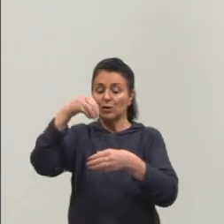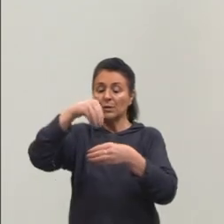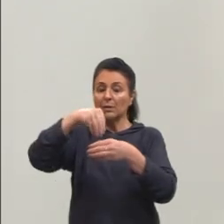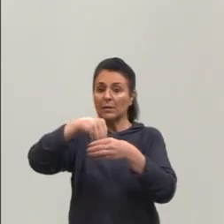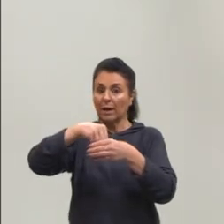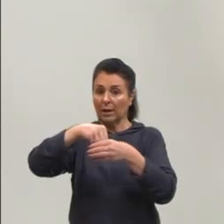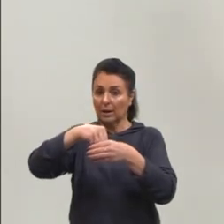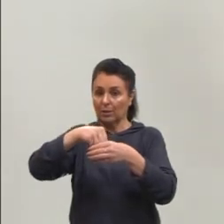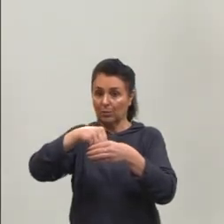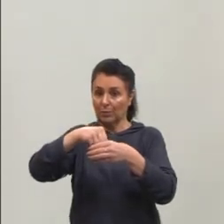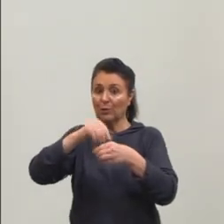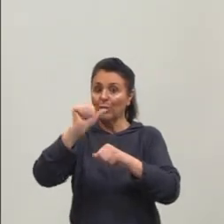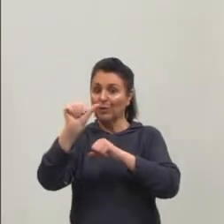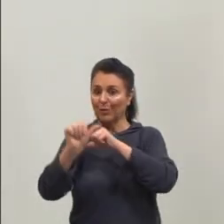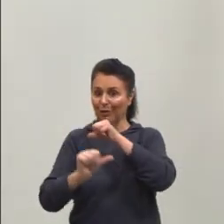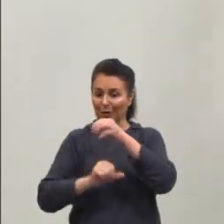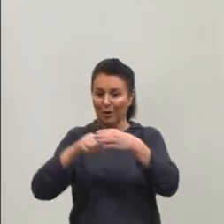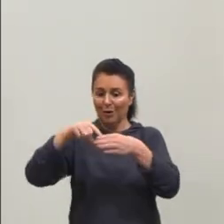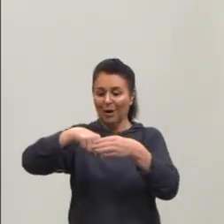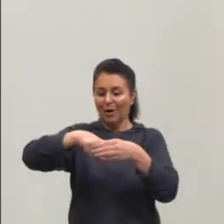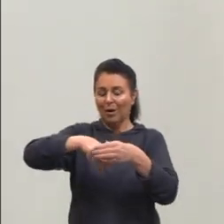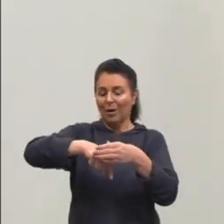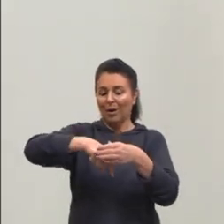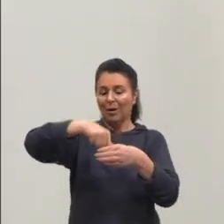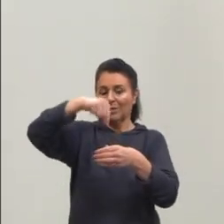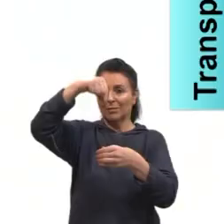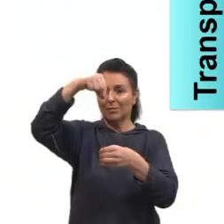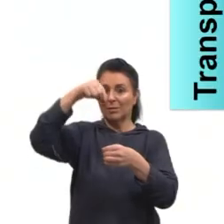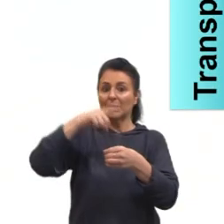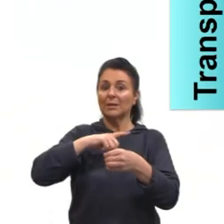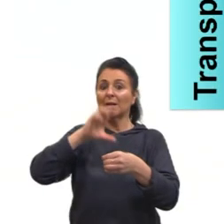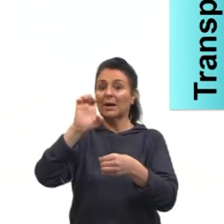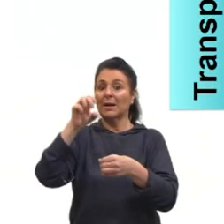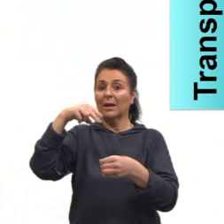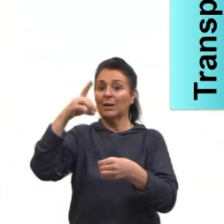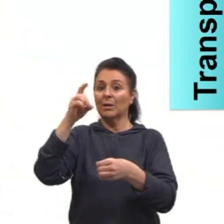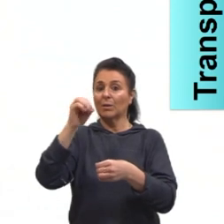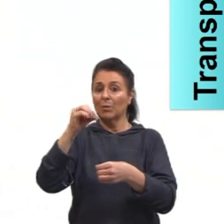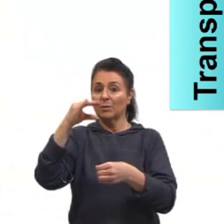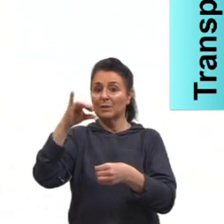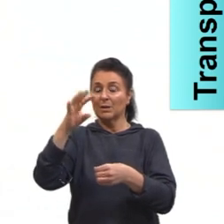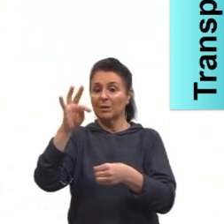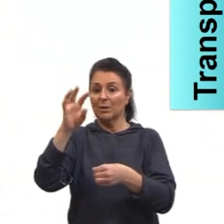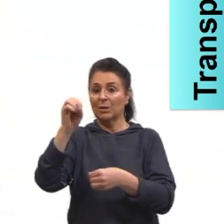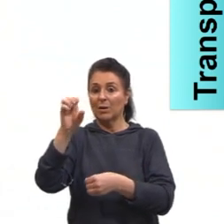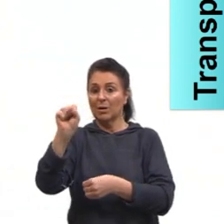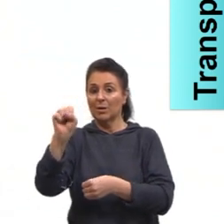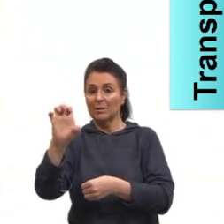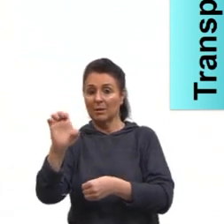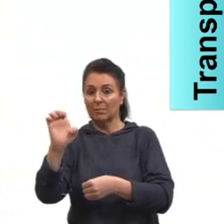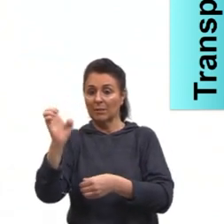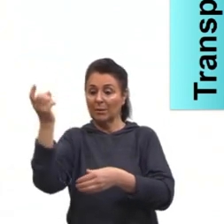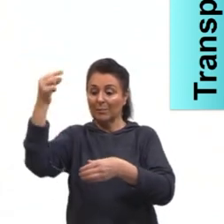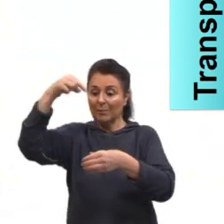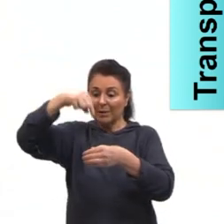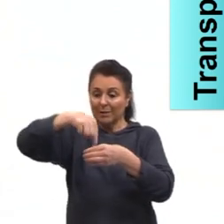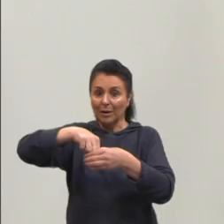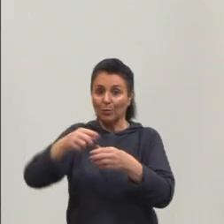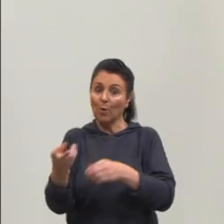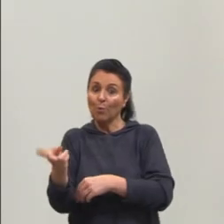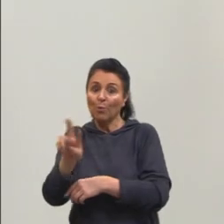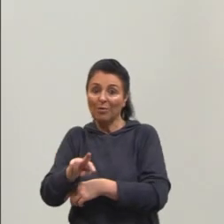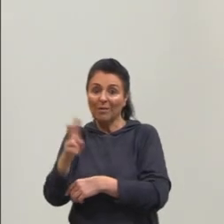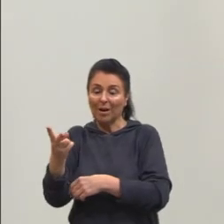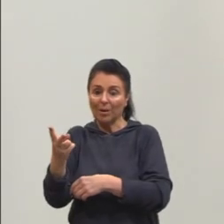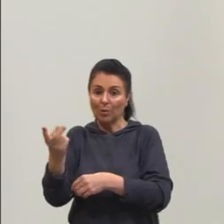célula para o meio externo, e temos a endocitose, que é do meio externo para o interno, para dentro, para o interior